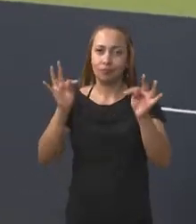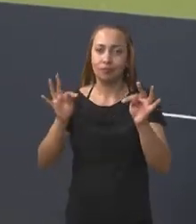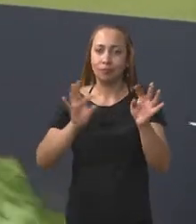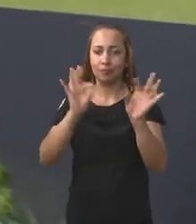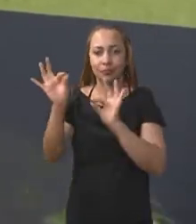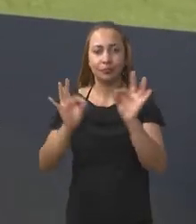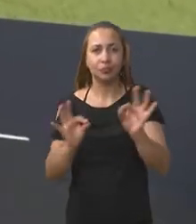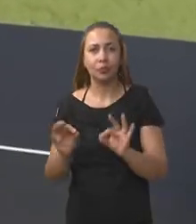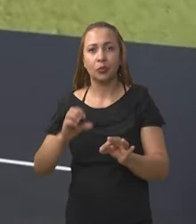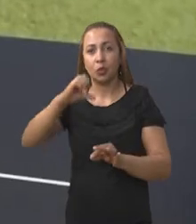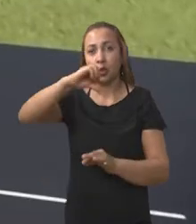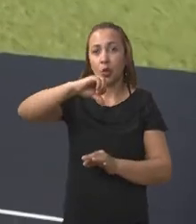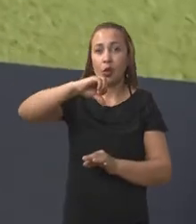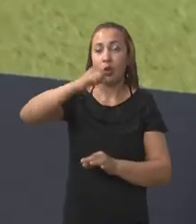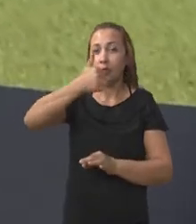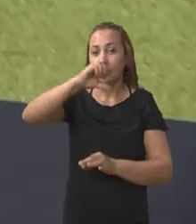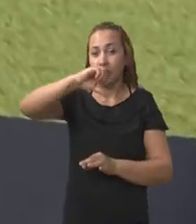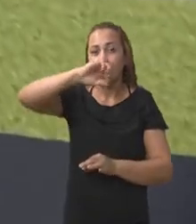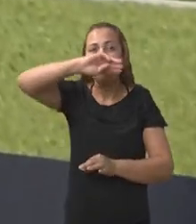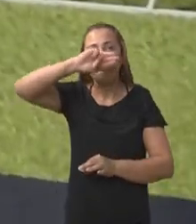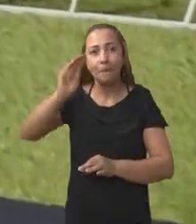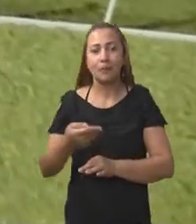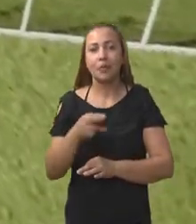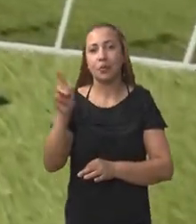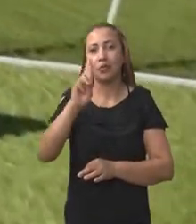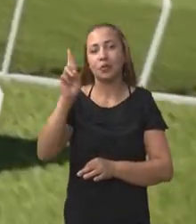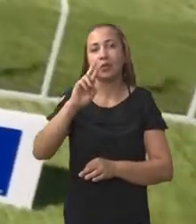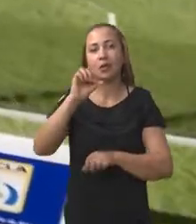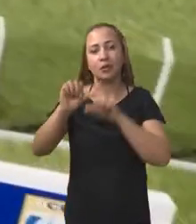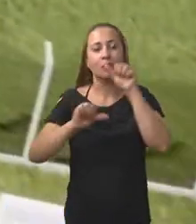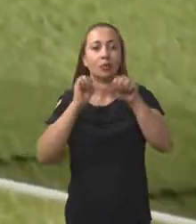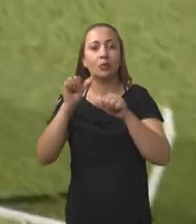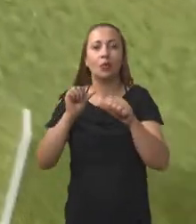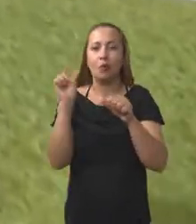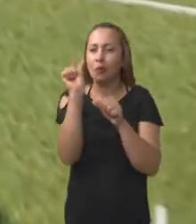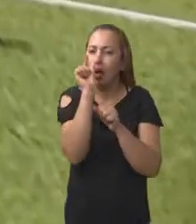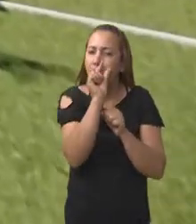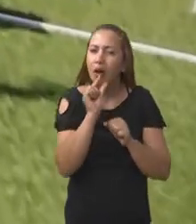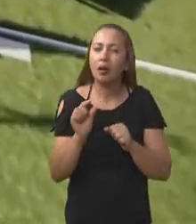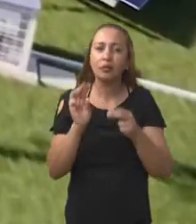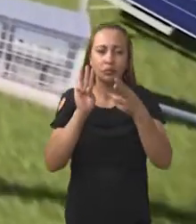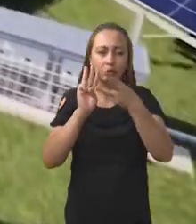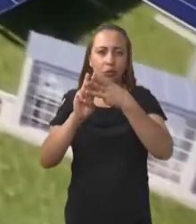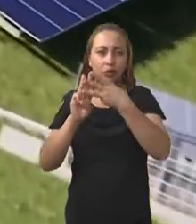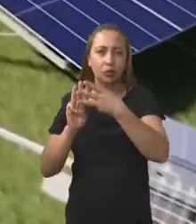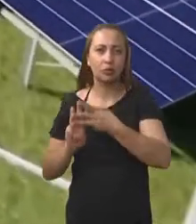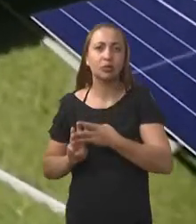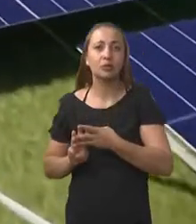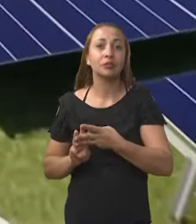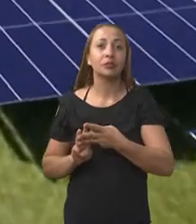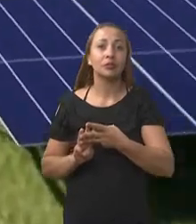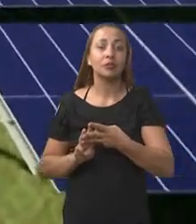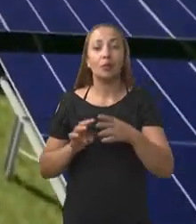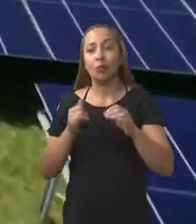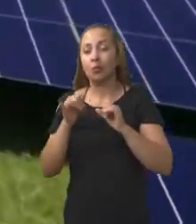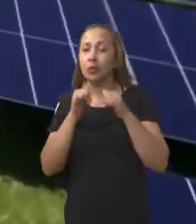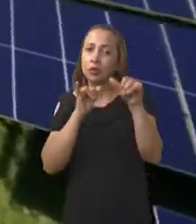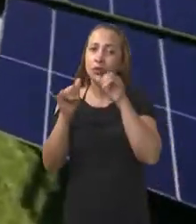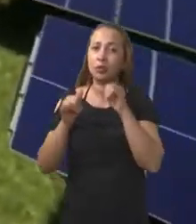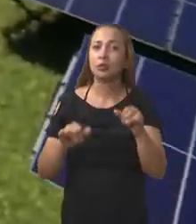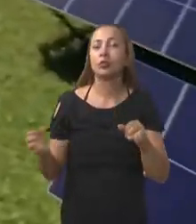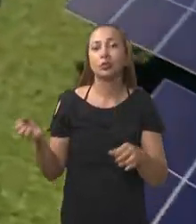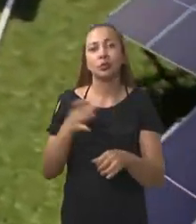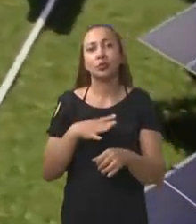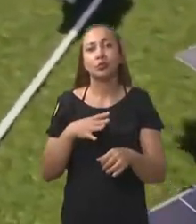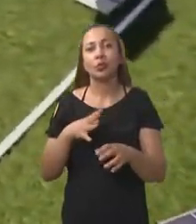ordem de 19 milhões de reais, o projeto desenvolve uma micro-rede com fontes de energia renováveis, atendendo a